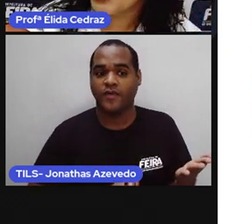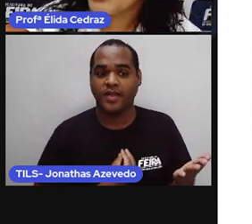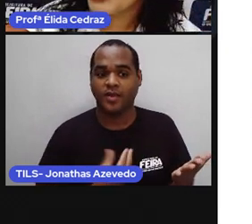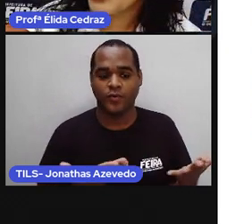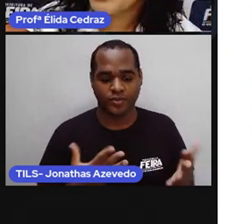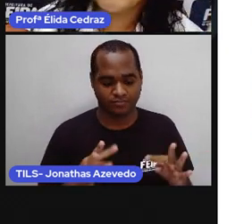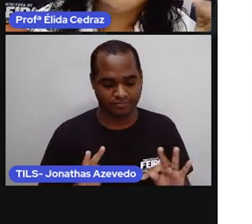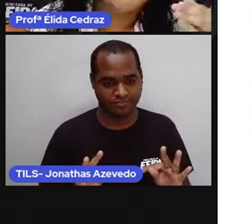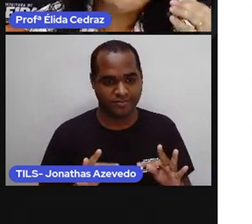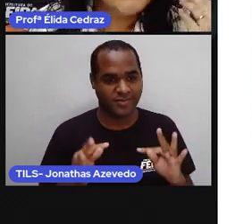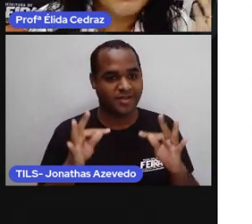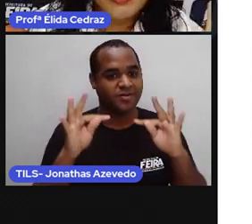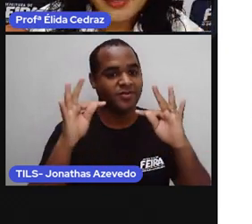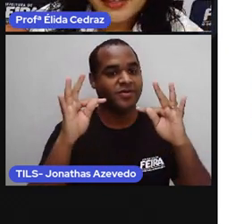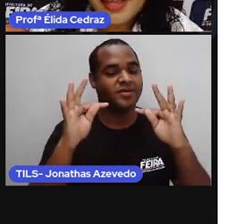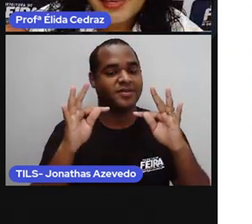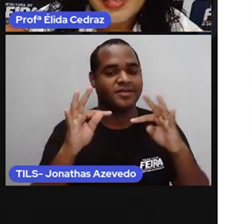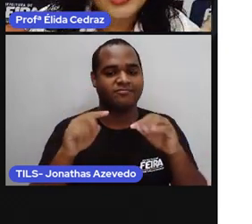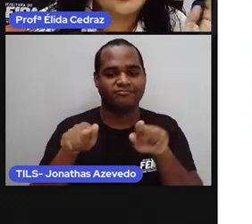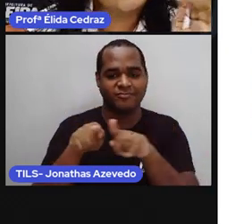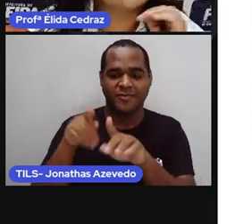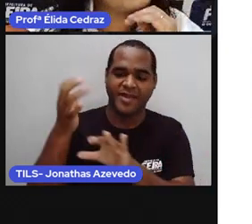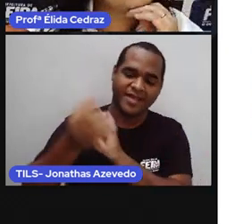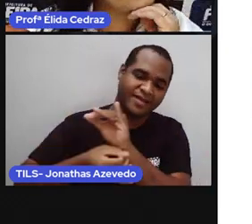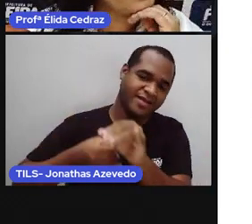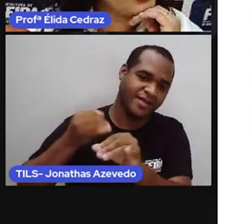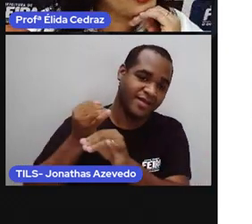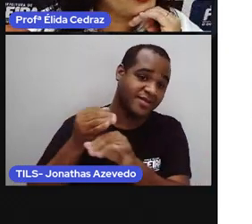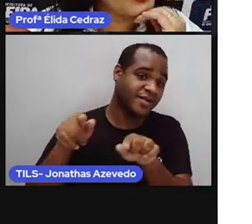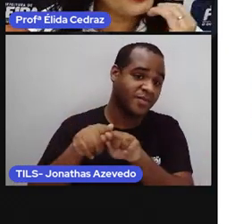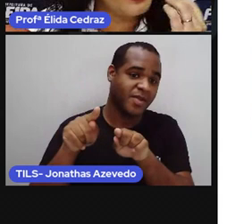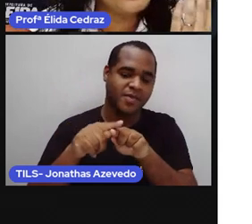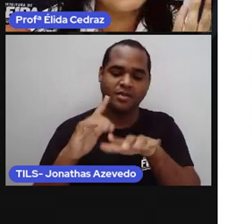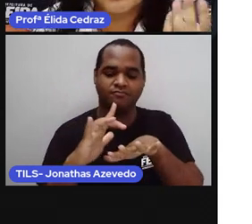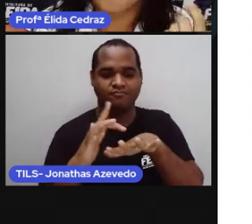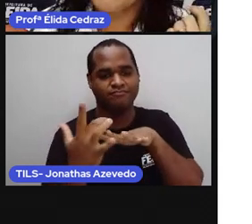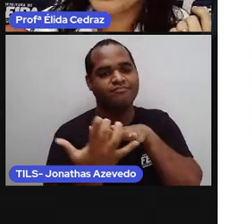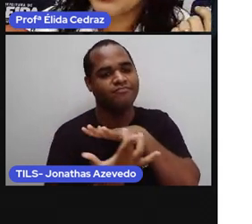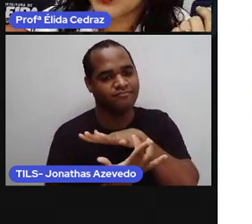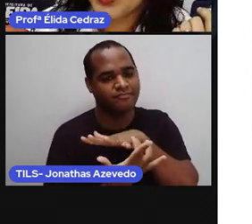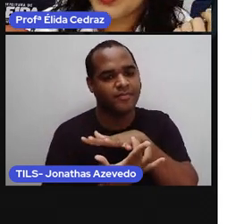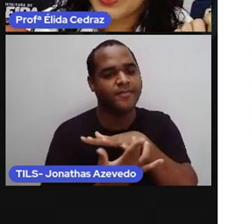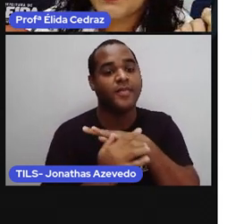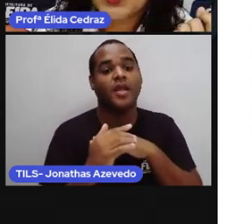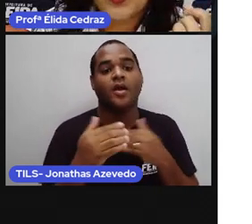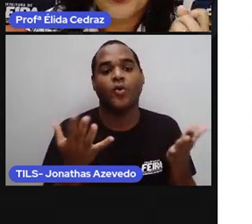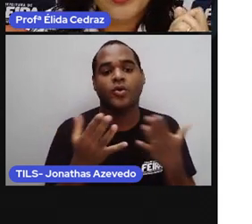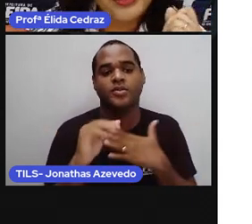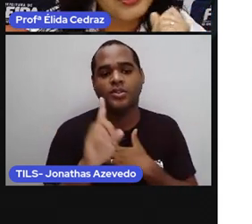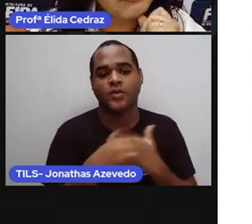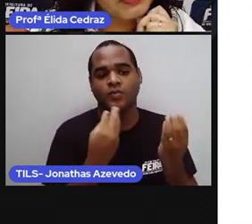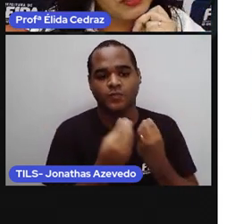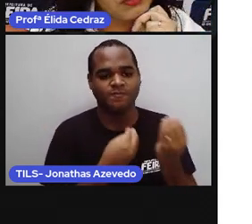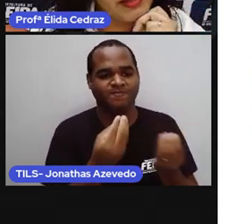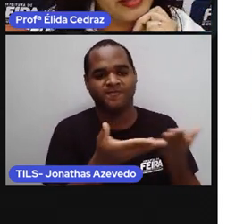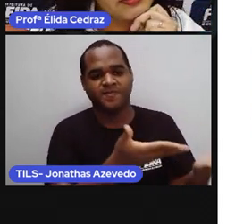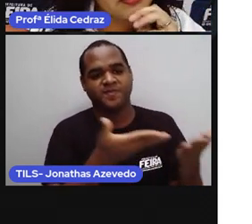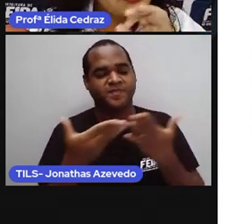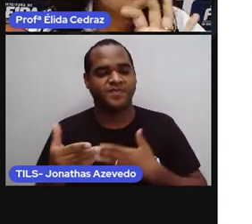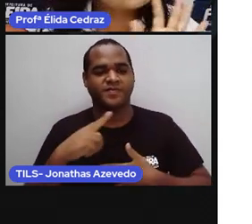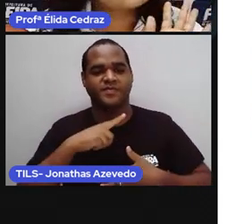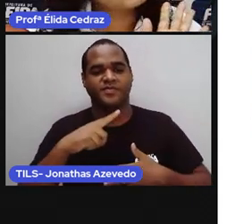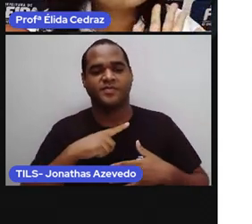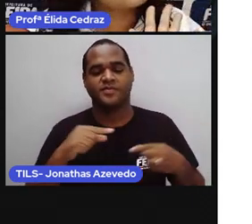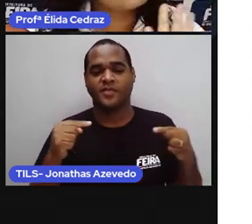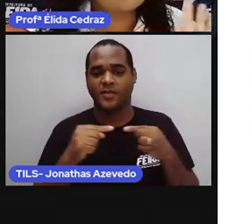tecnologia, da internet e das redes sociais, nós hoje usamos convites virtuais